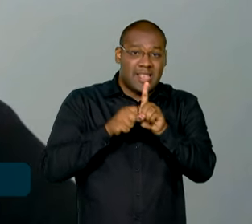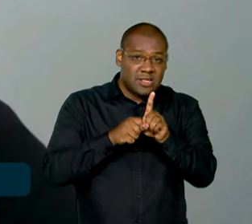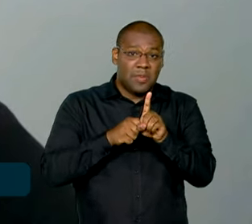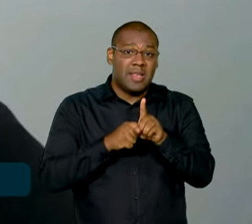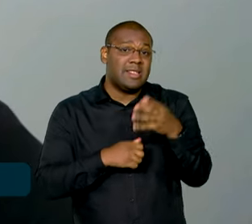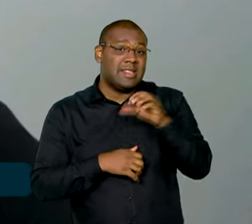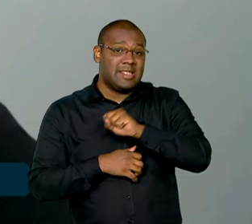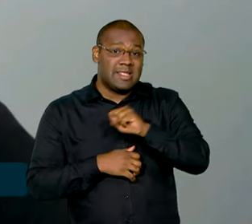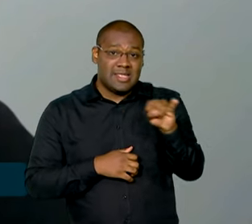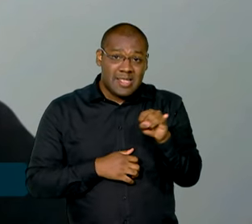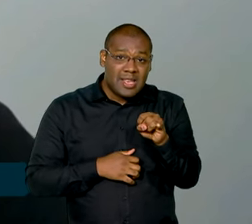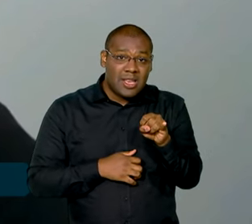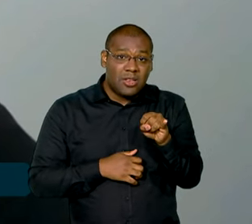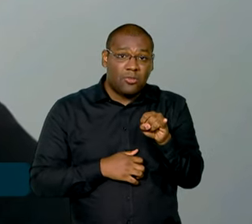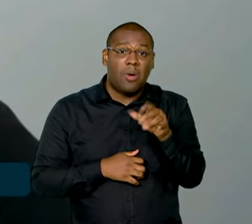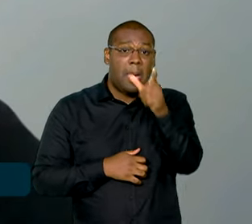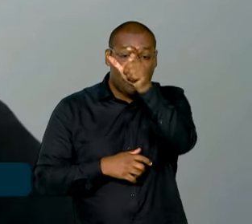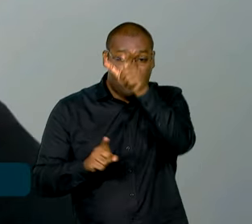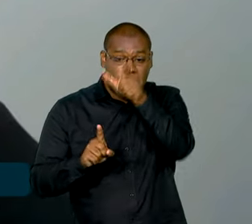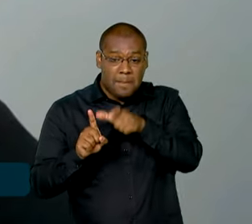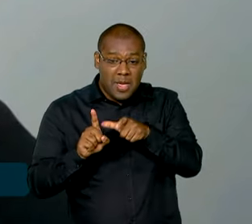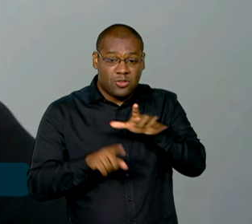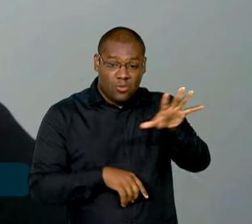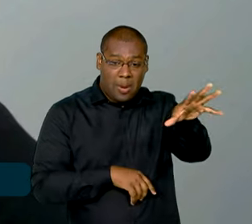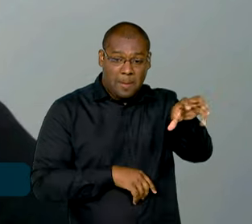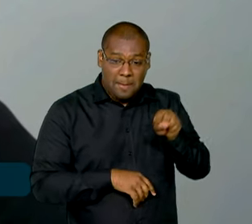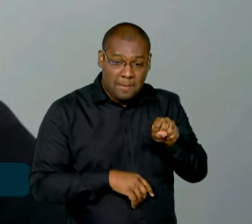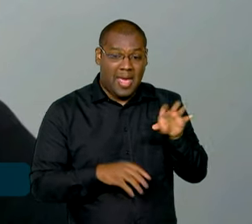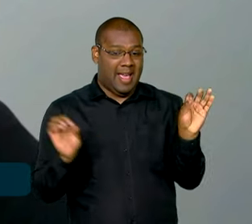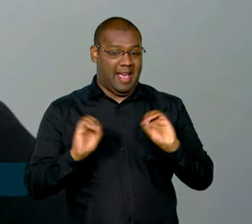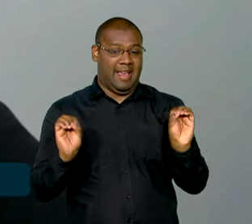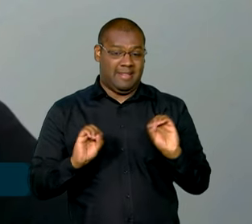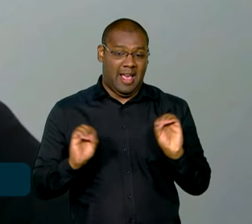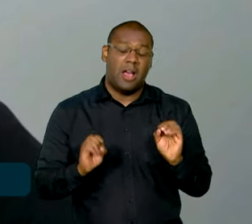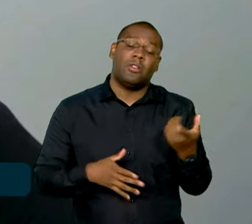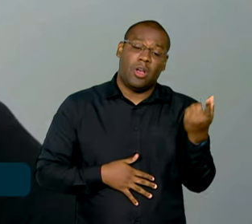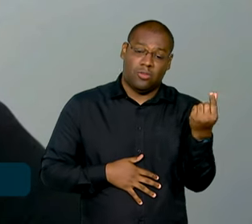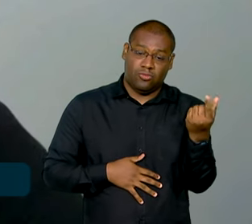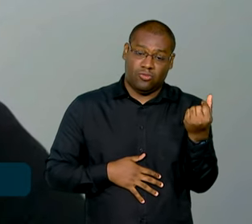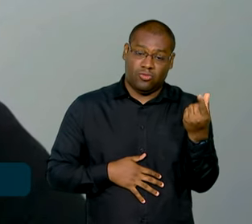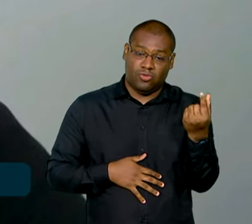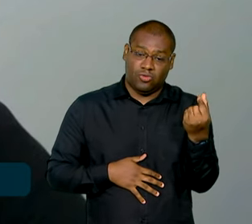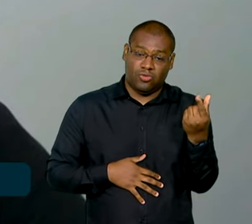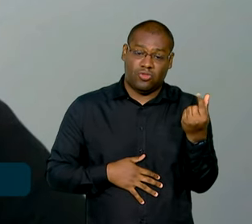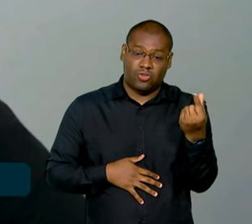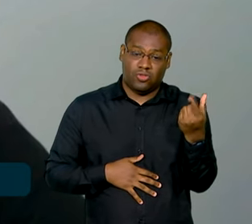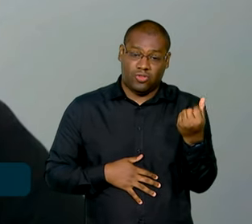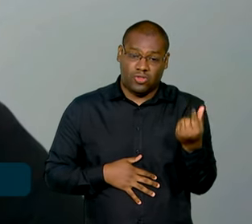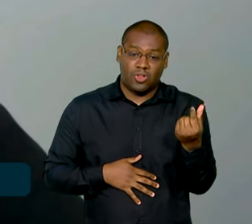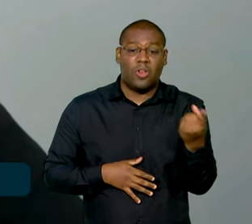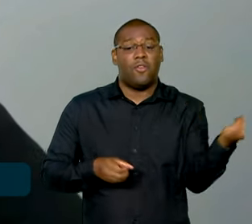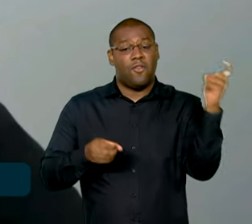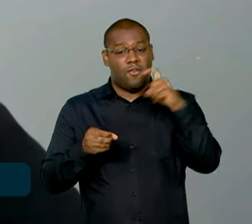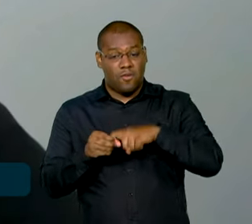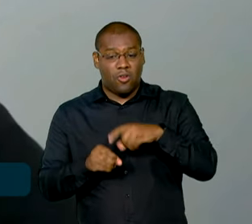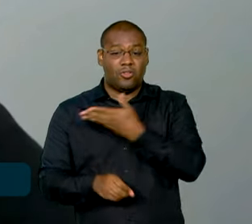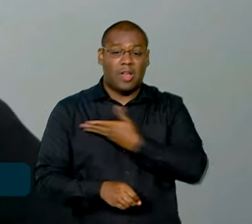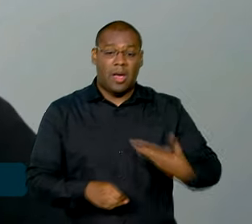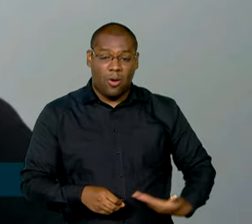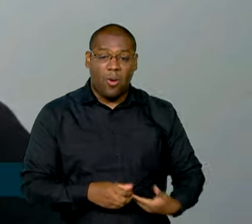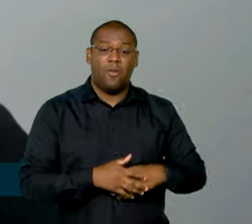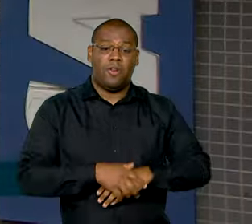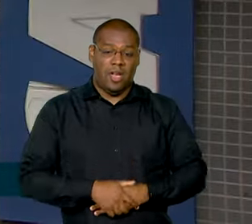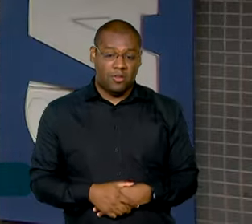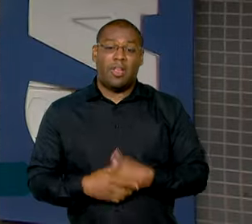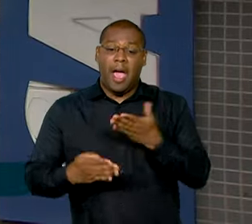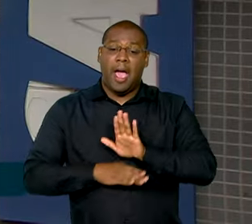movimentação, os valores do programa voltam para o governo para que eles sejam direcionados a outras